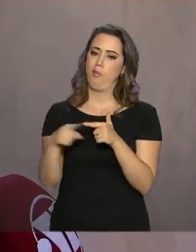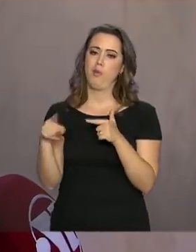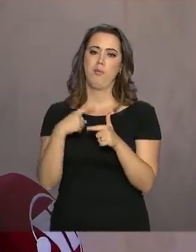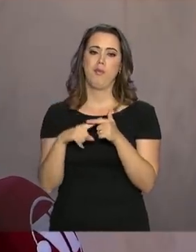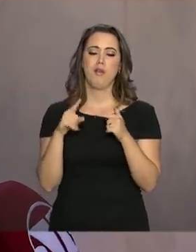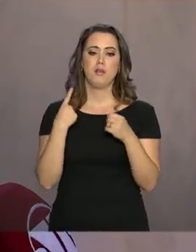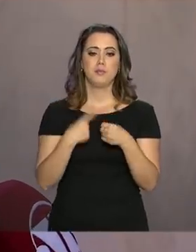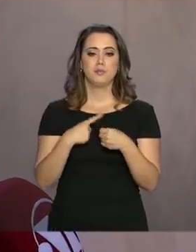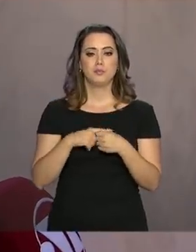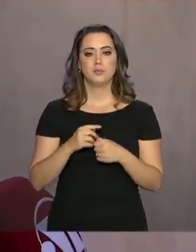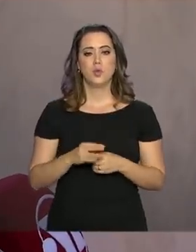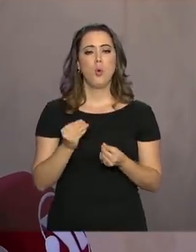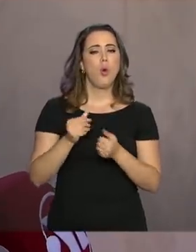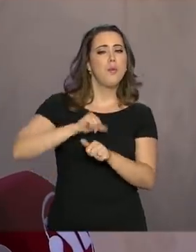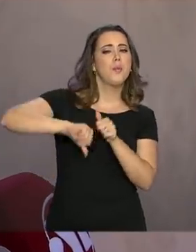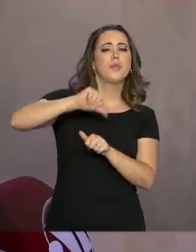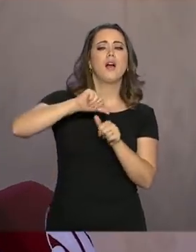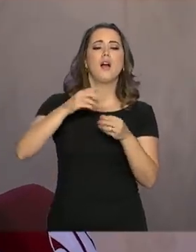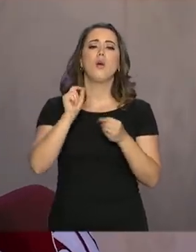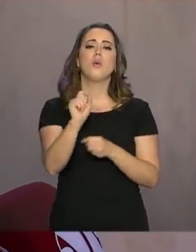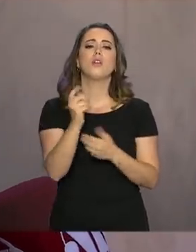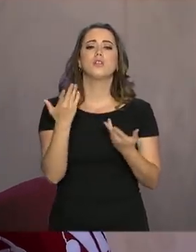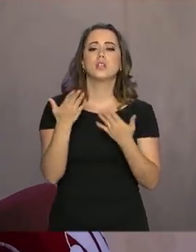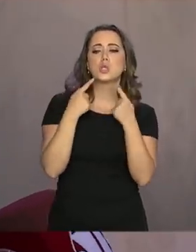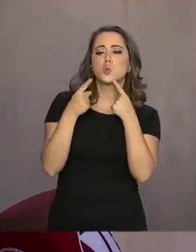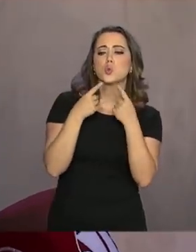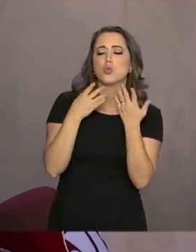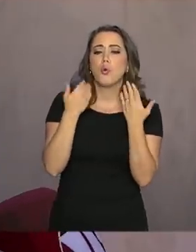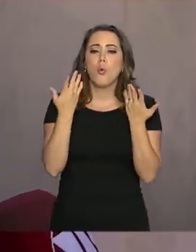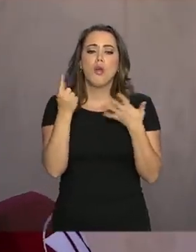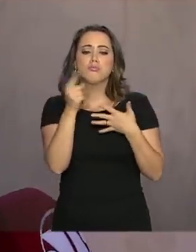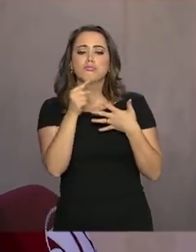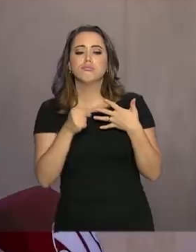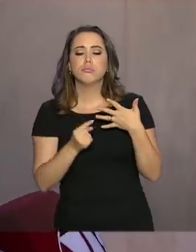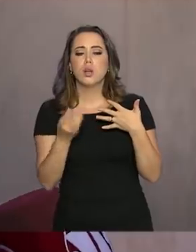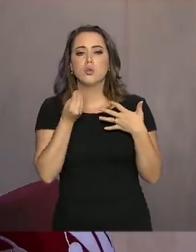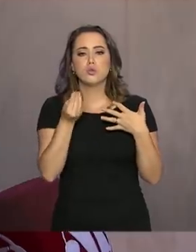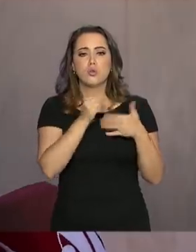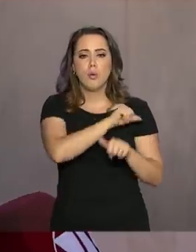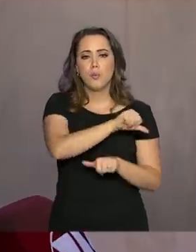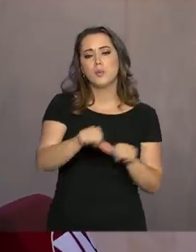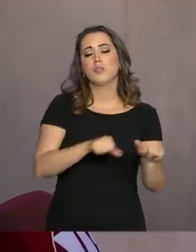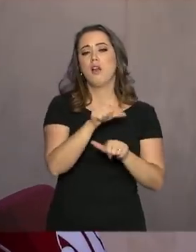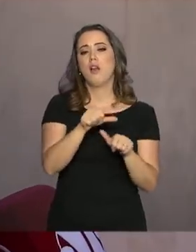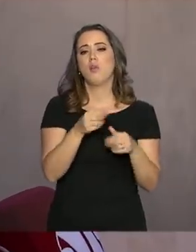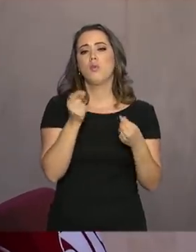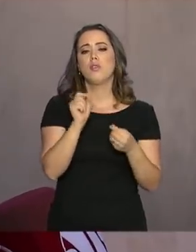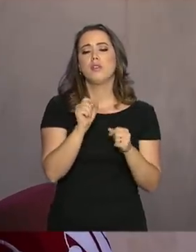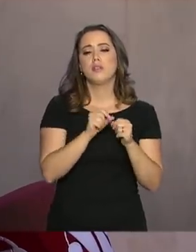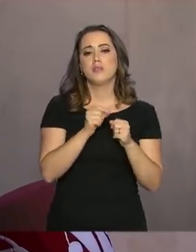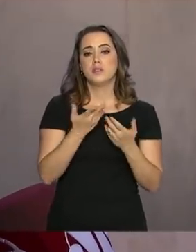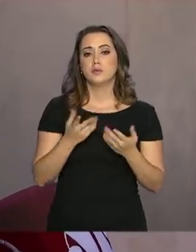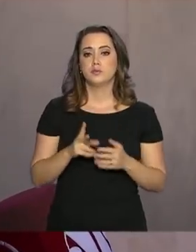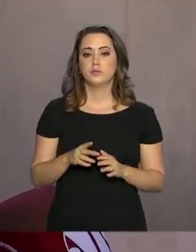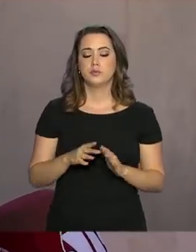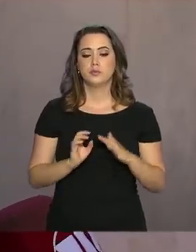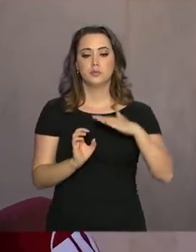o município. E como reverter isso, justamente? Por que vocês discutiram? Quais seriam as soluções para a A